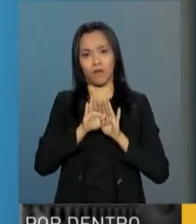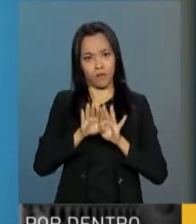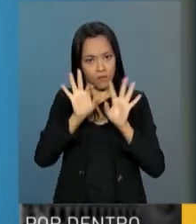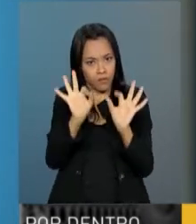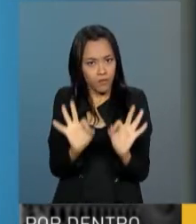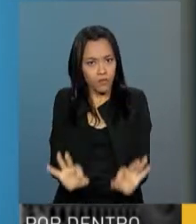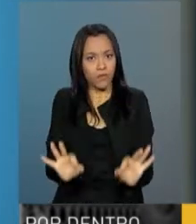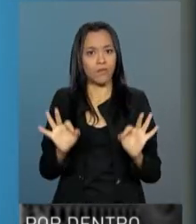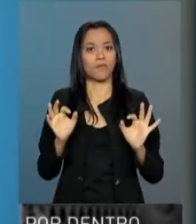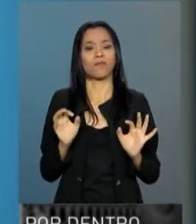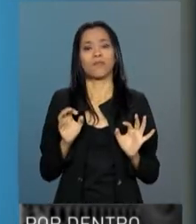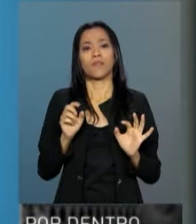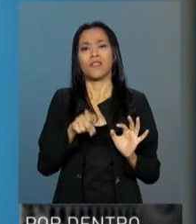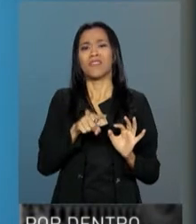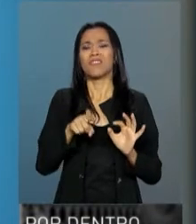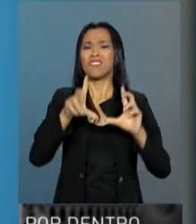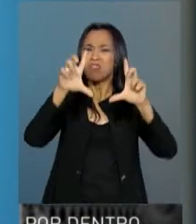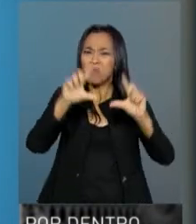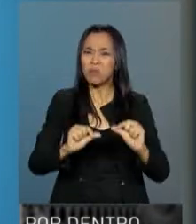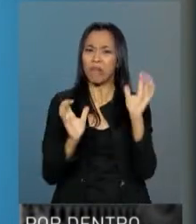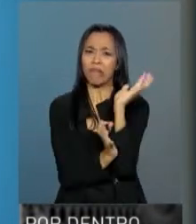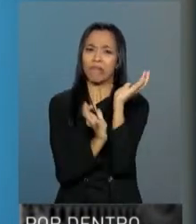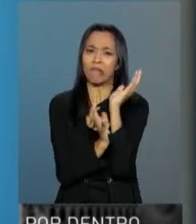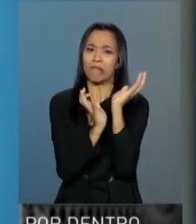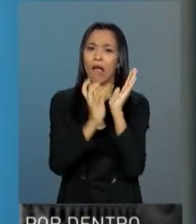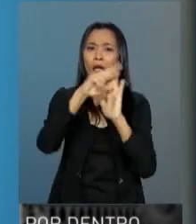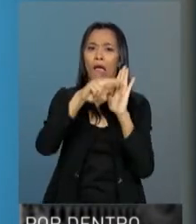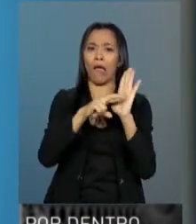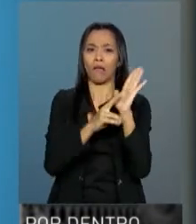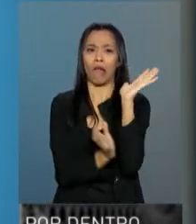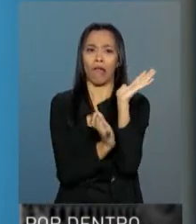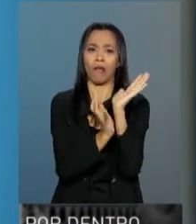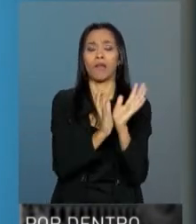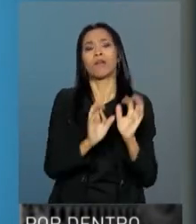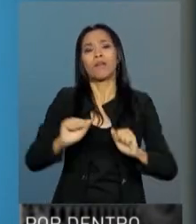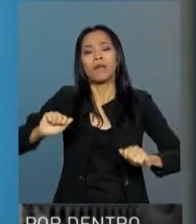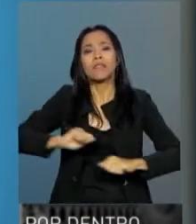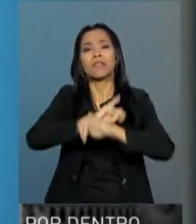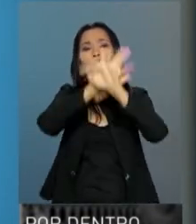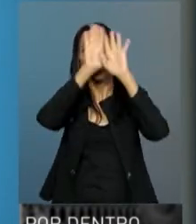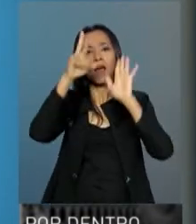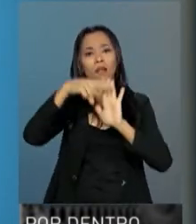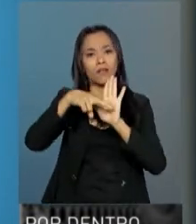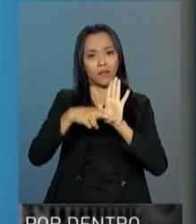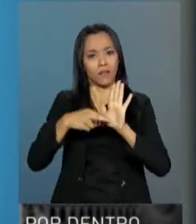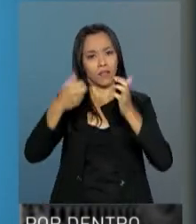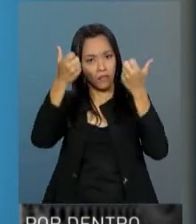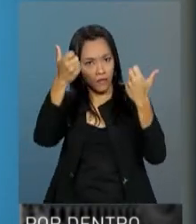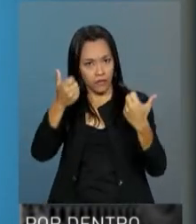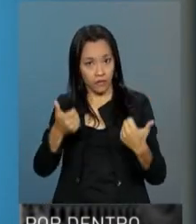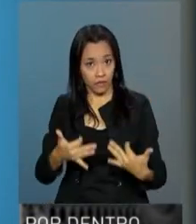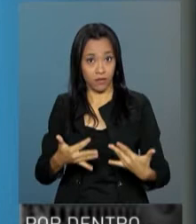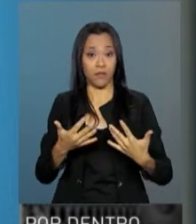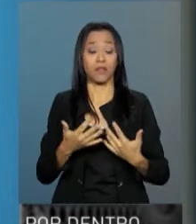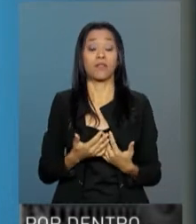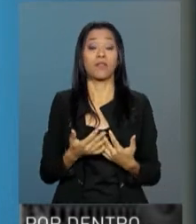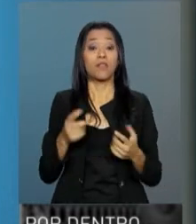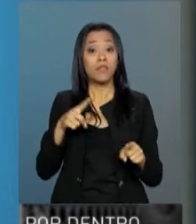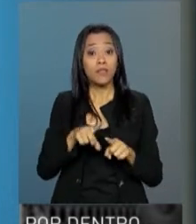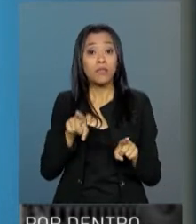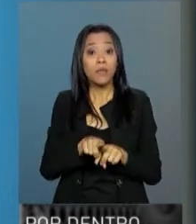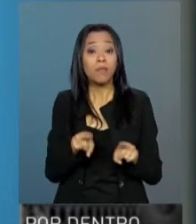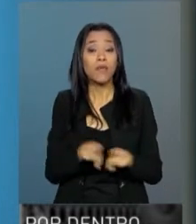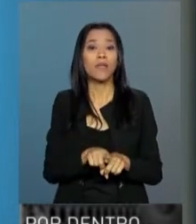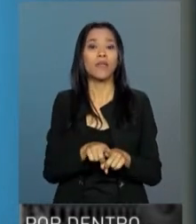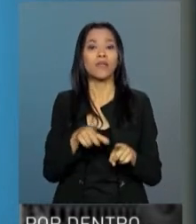tornasse menos burocratizado, mais transparente e com uma interação maior